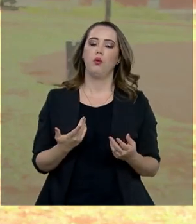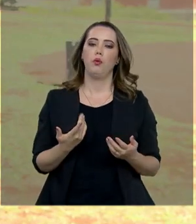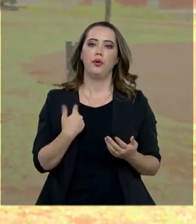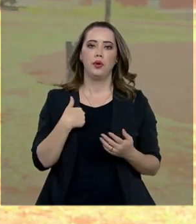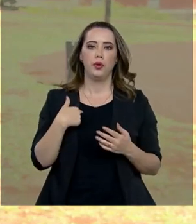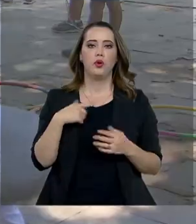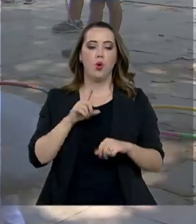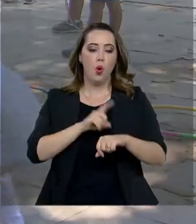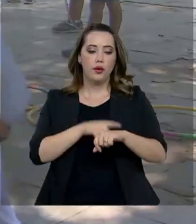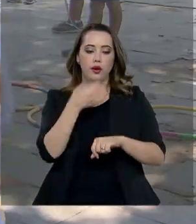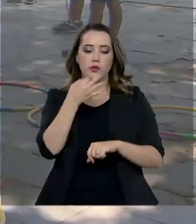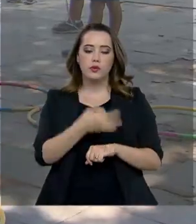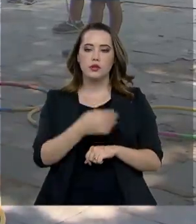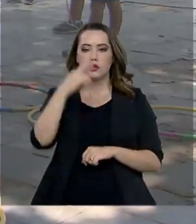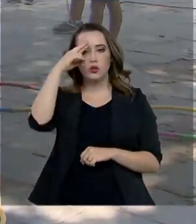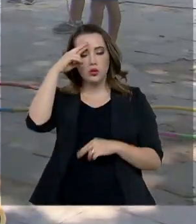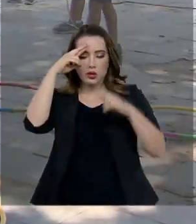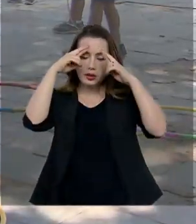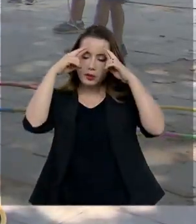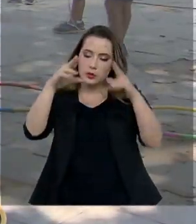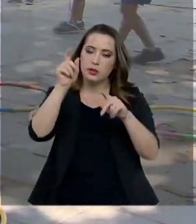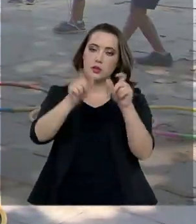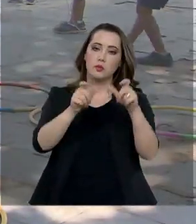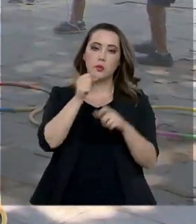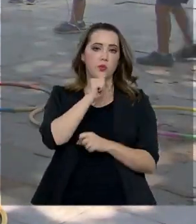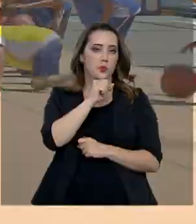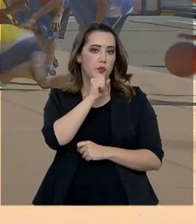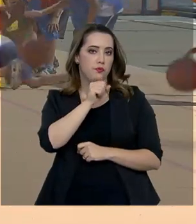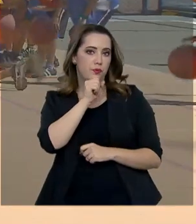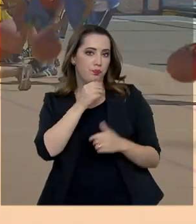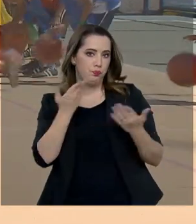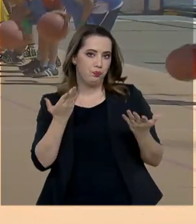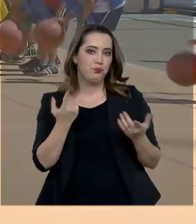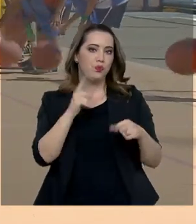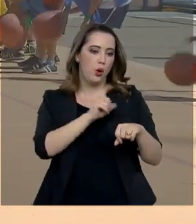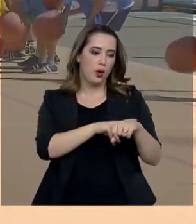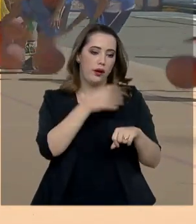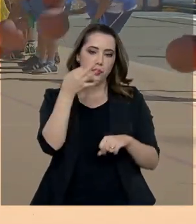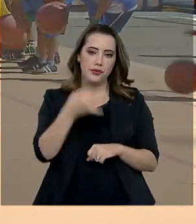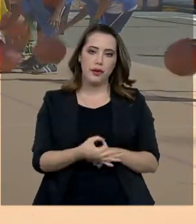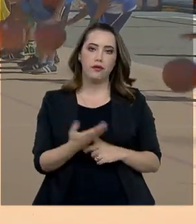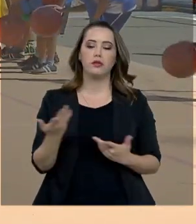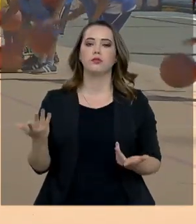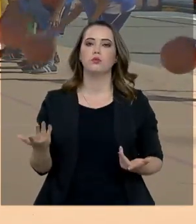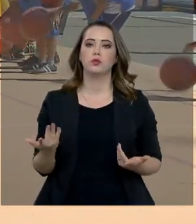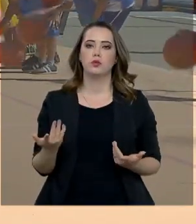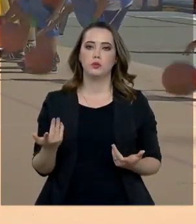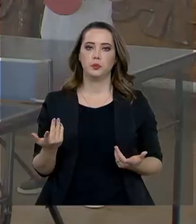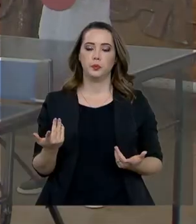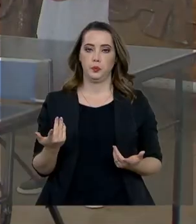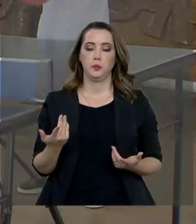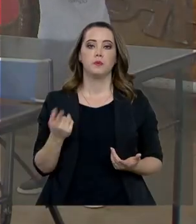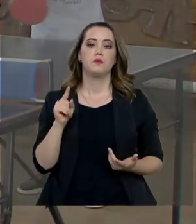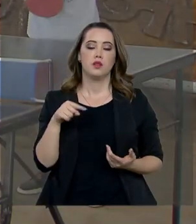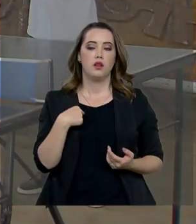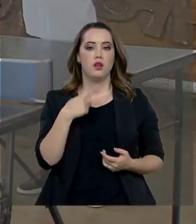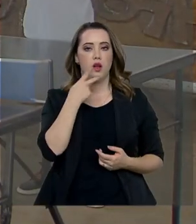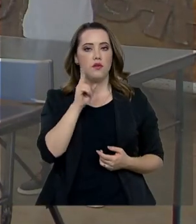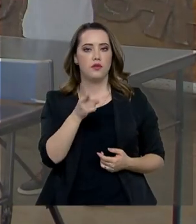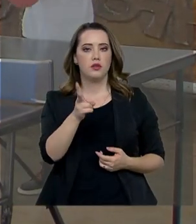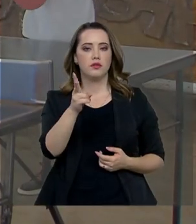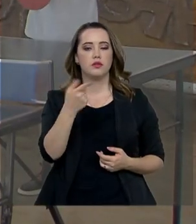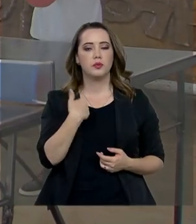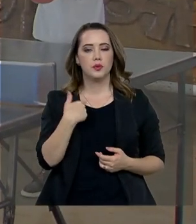disciplina, respeitar os mais velhos, ter horário. Então, eu digo que é uma